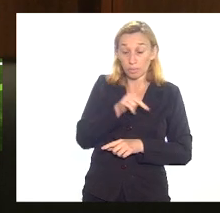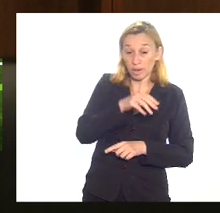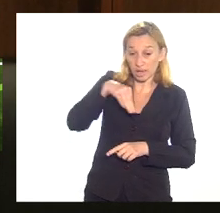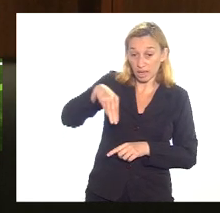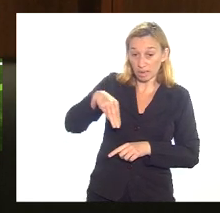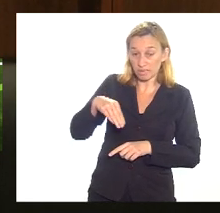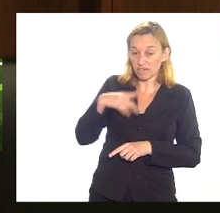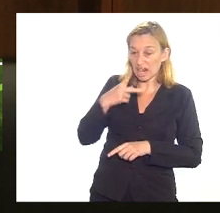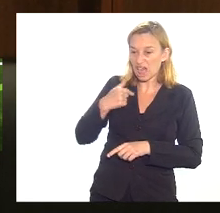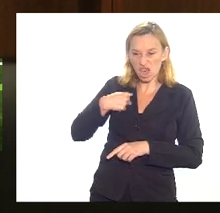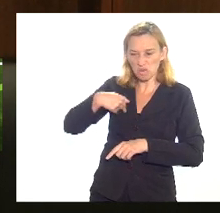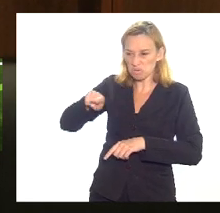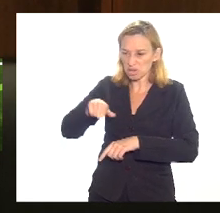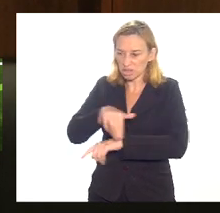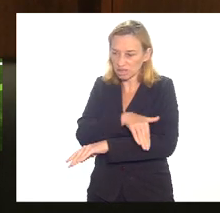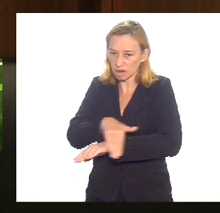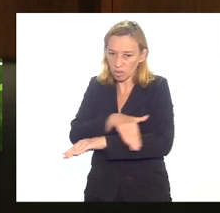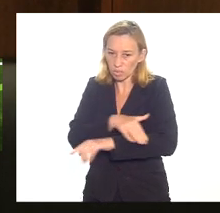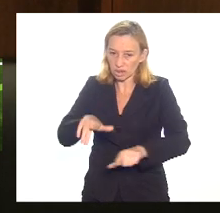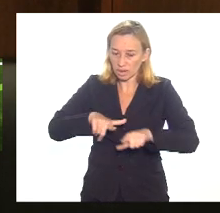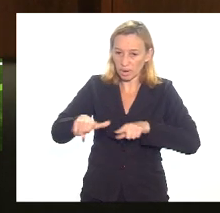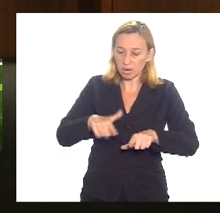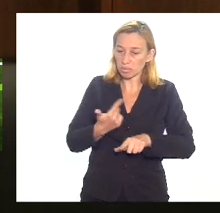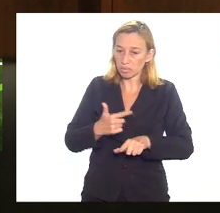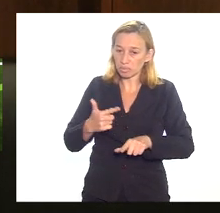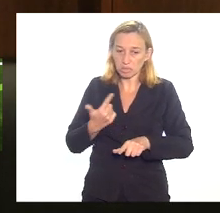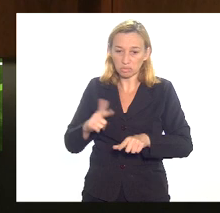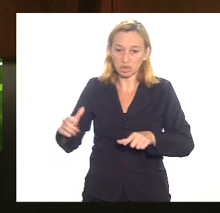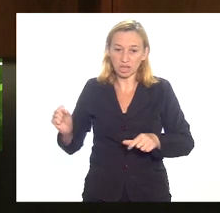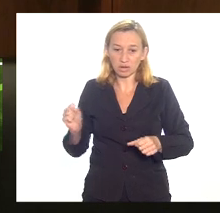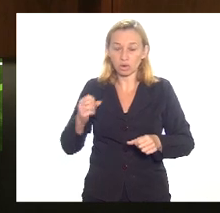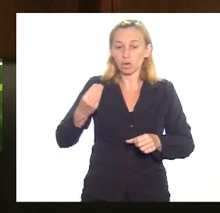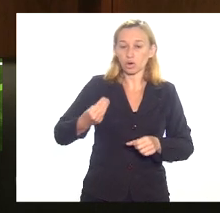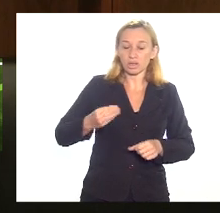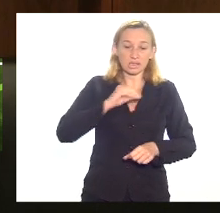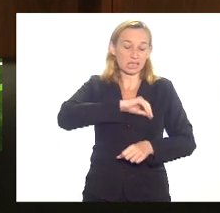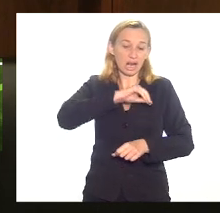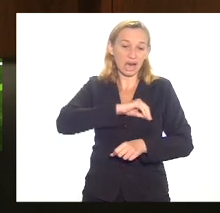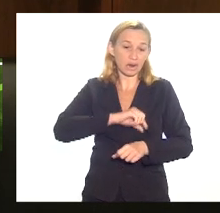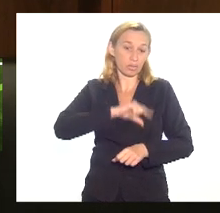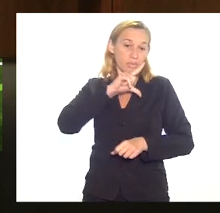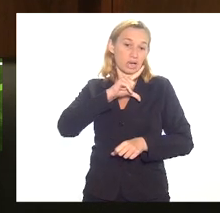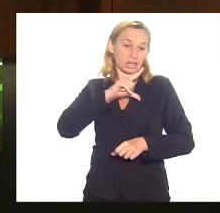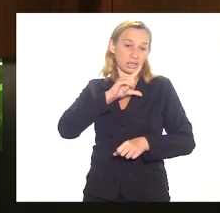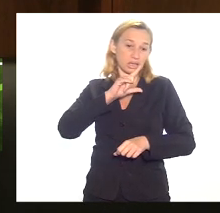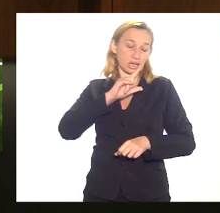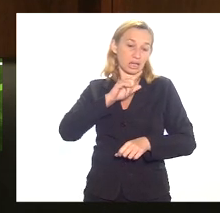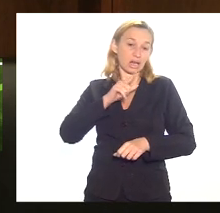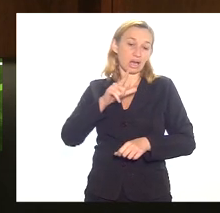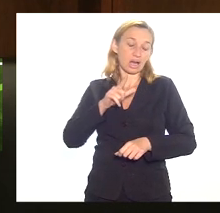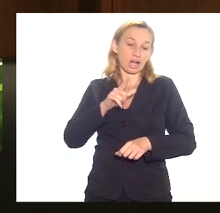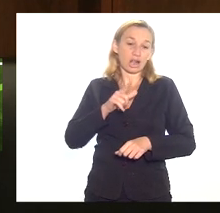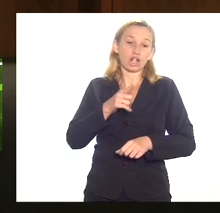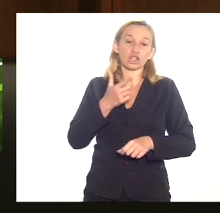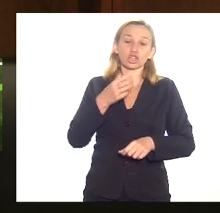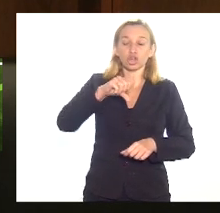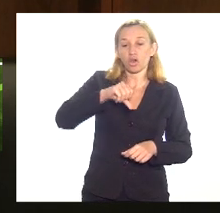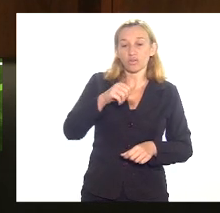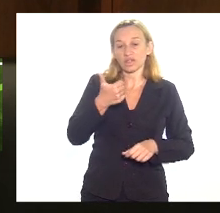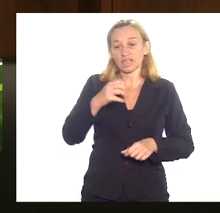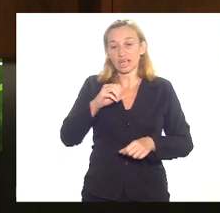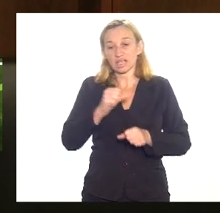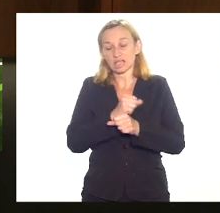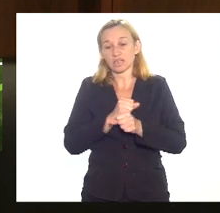aumento há nove dez anos então nós estamos discutindo aqui a adesão da lei complementar